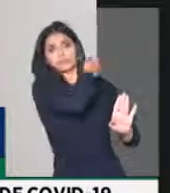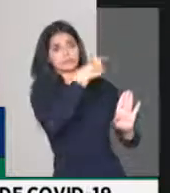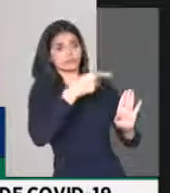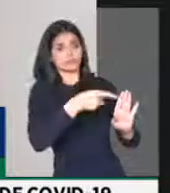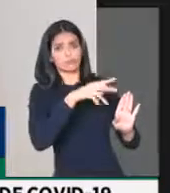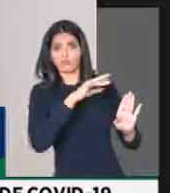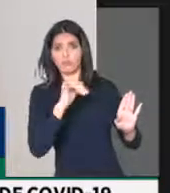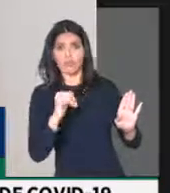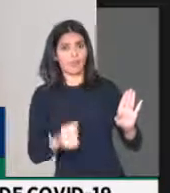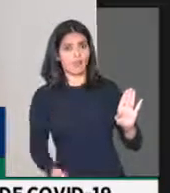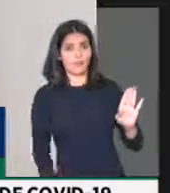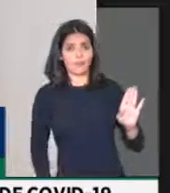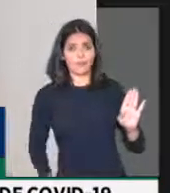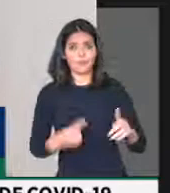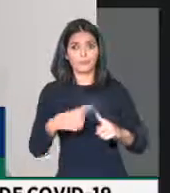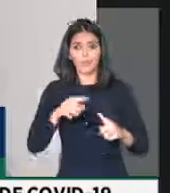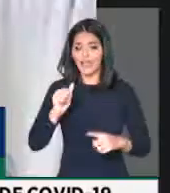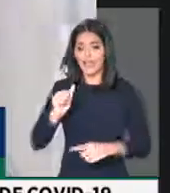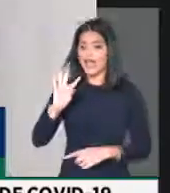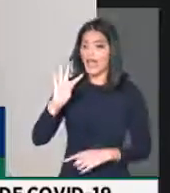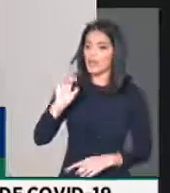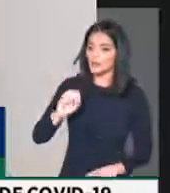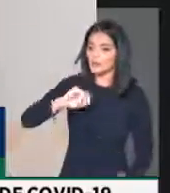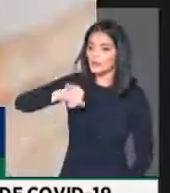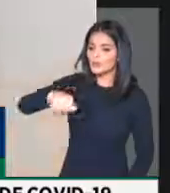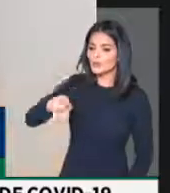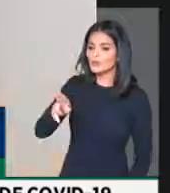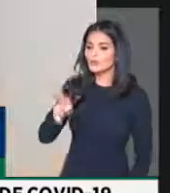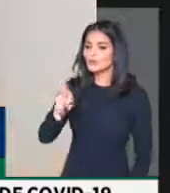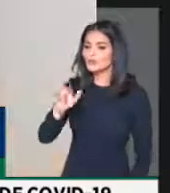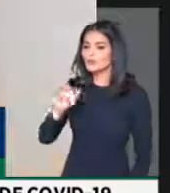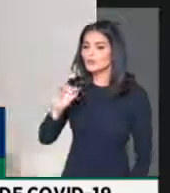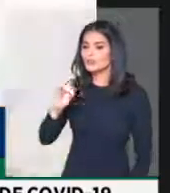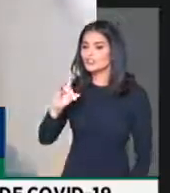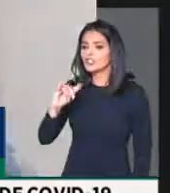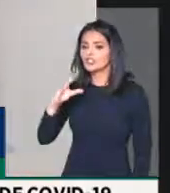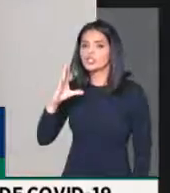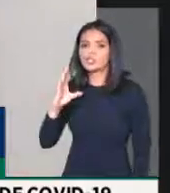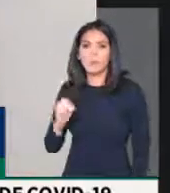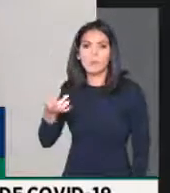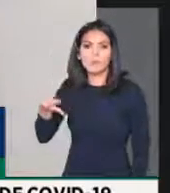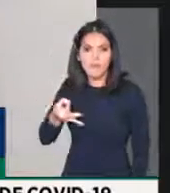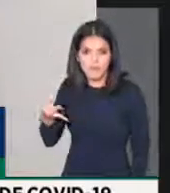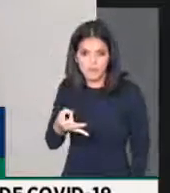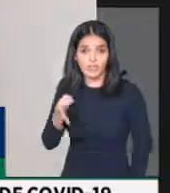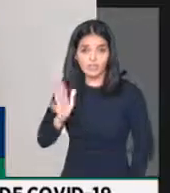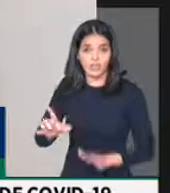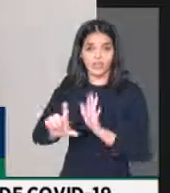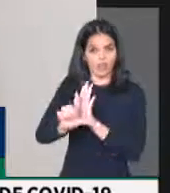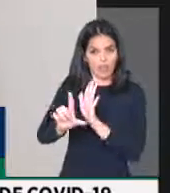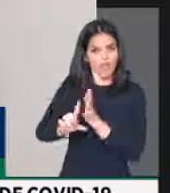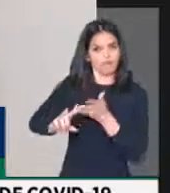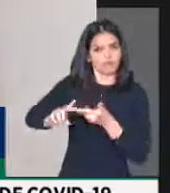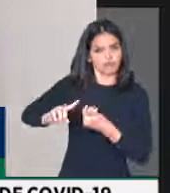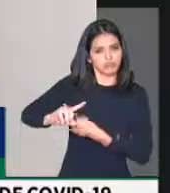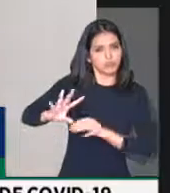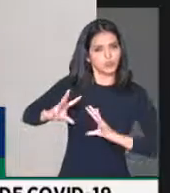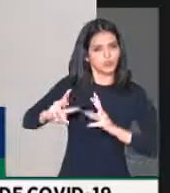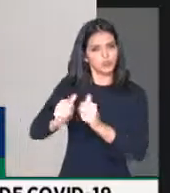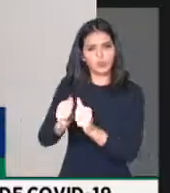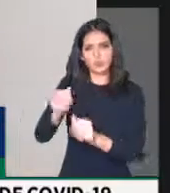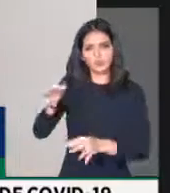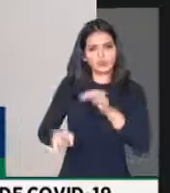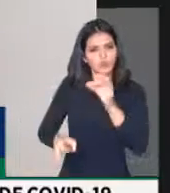jurídico perfeito, porque você já tem fatos constituídos com todos os seus efeitos, garantindo os